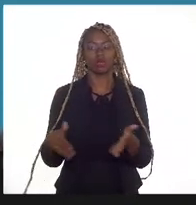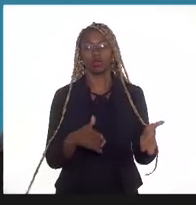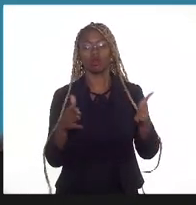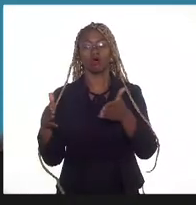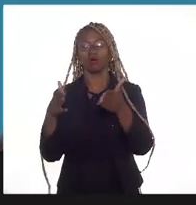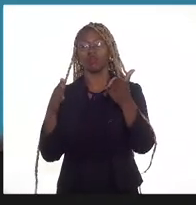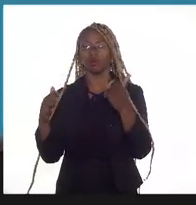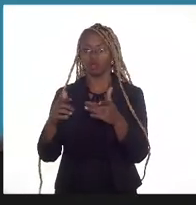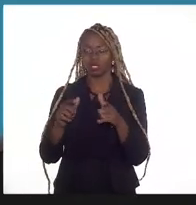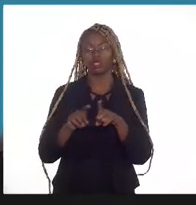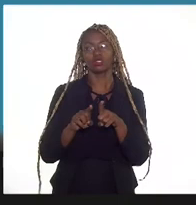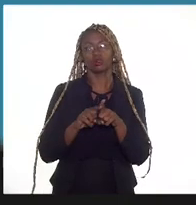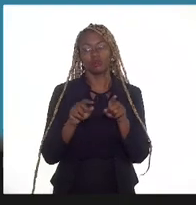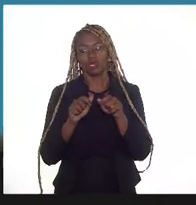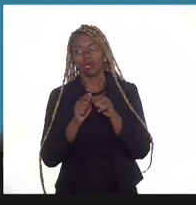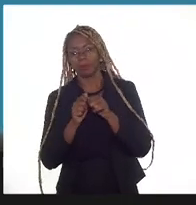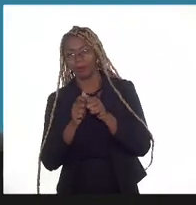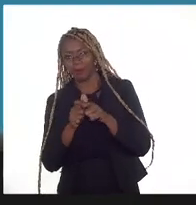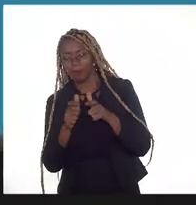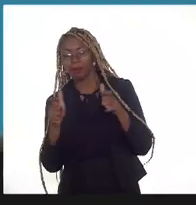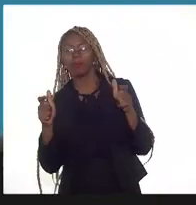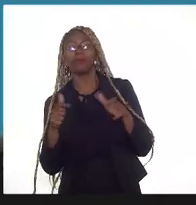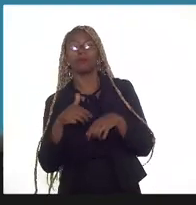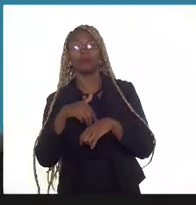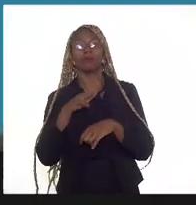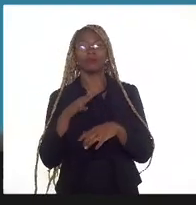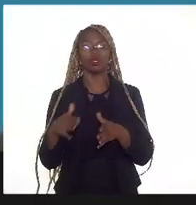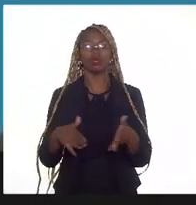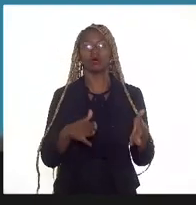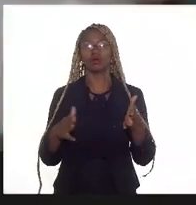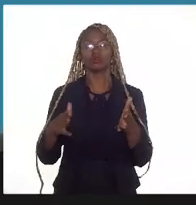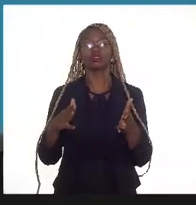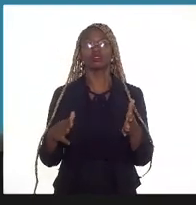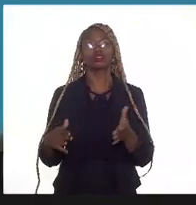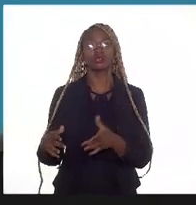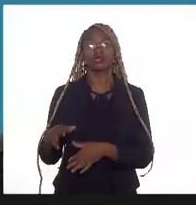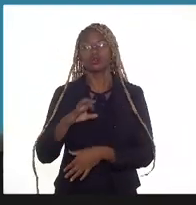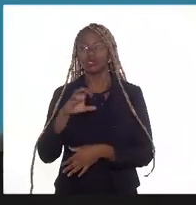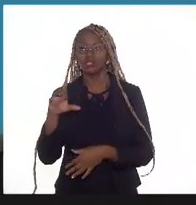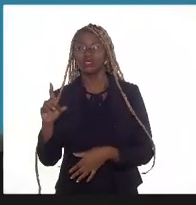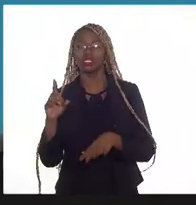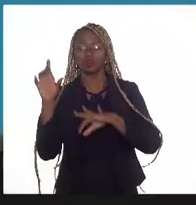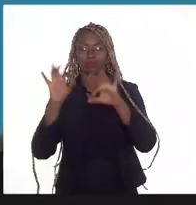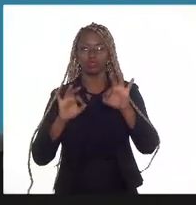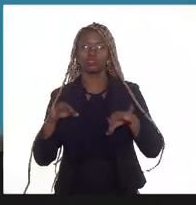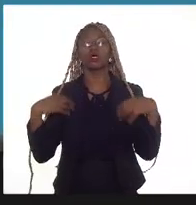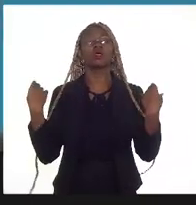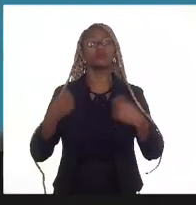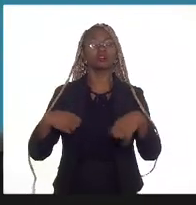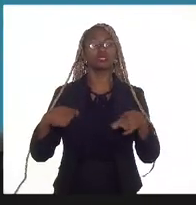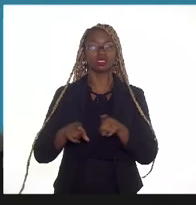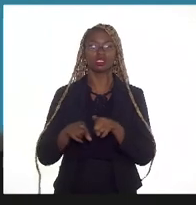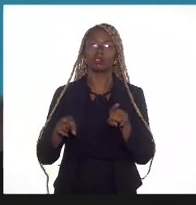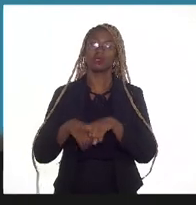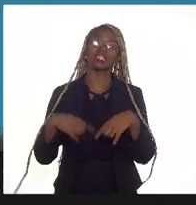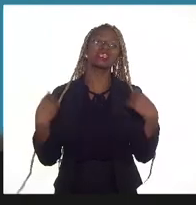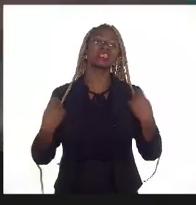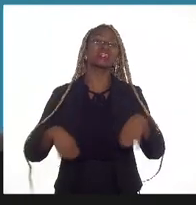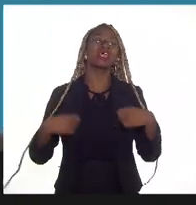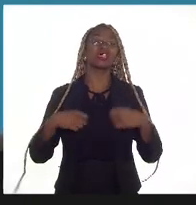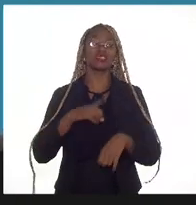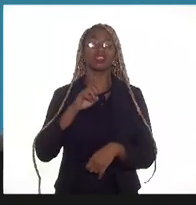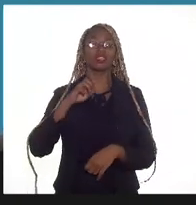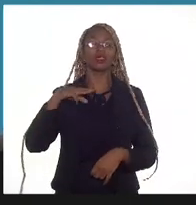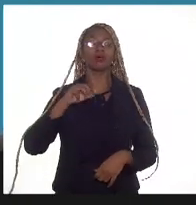ampliação dessas rotas existentes para acomodar novos projetos, ela depende basicamente da demanda, a gente não vê